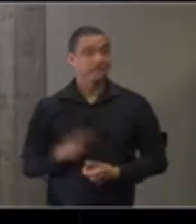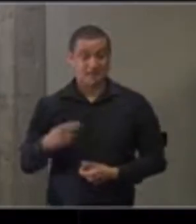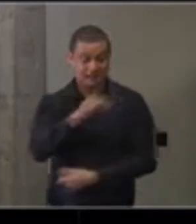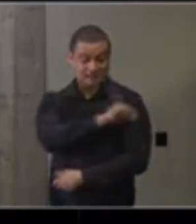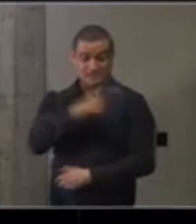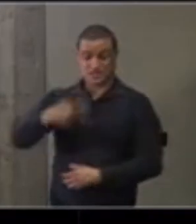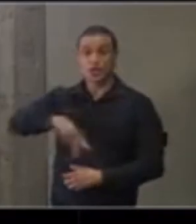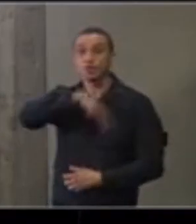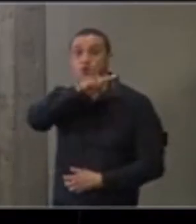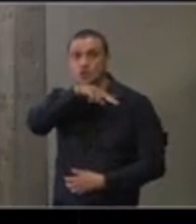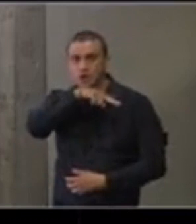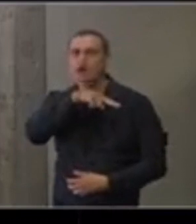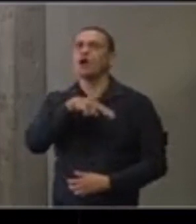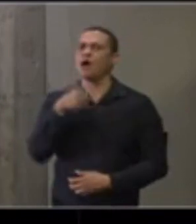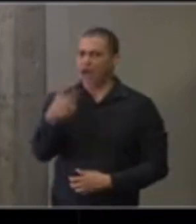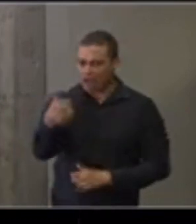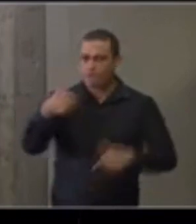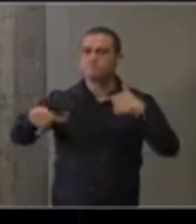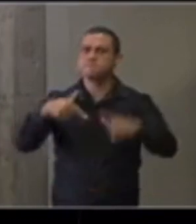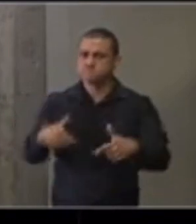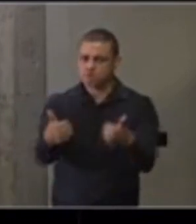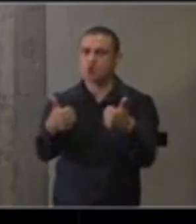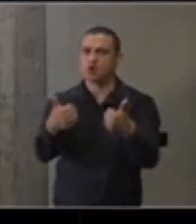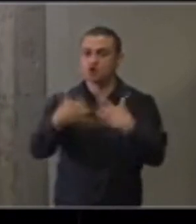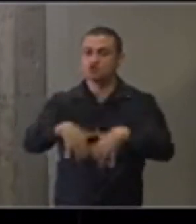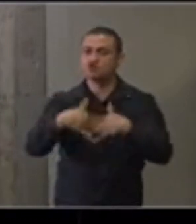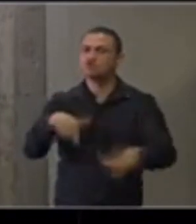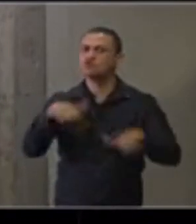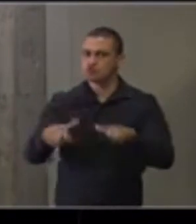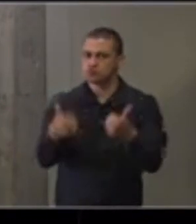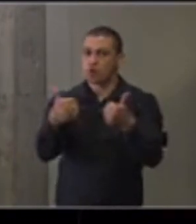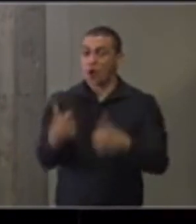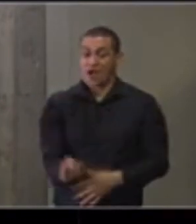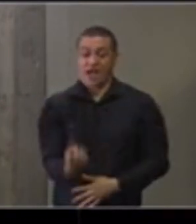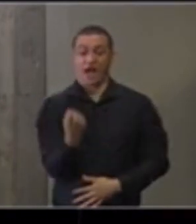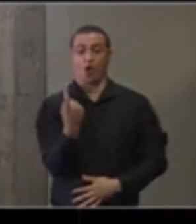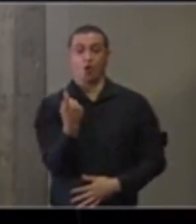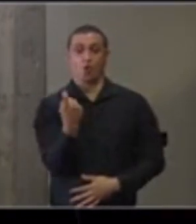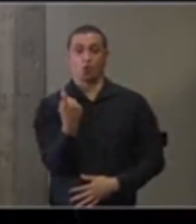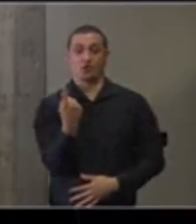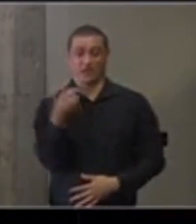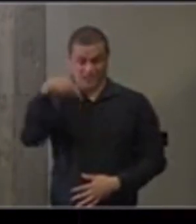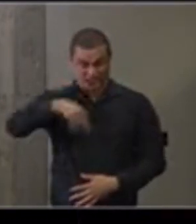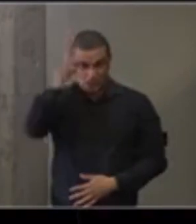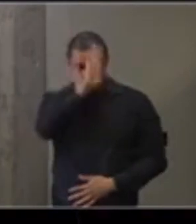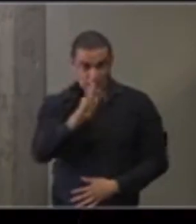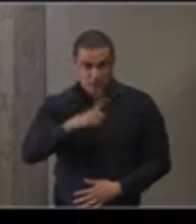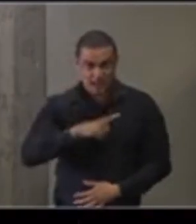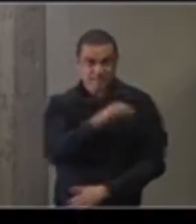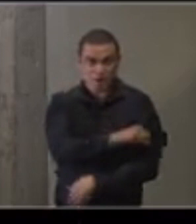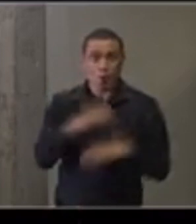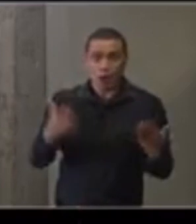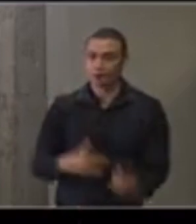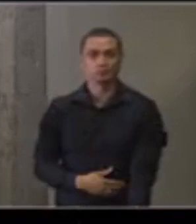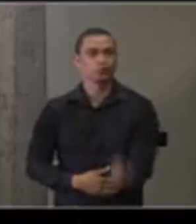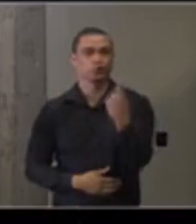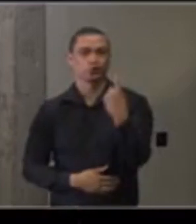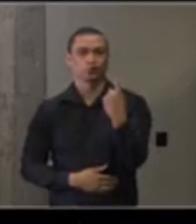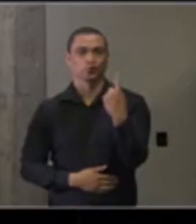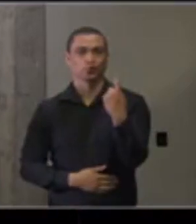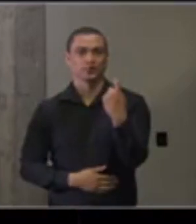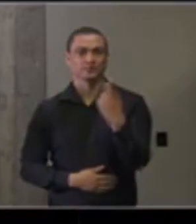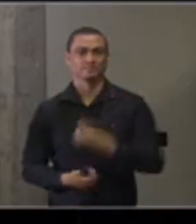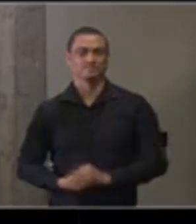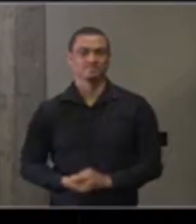é eficaz. É a única disponível no dia de hoje para o controle da pandemia no